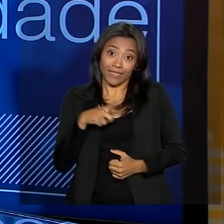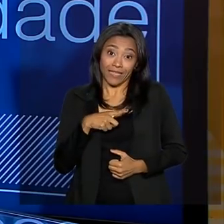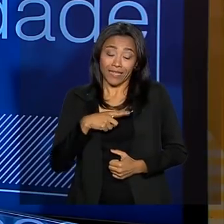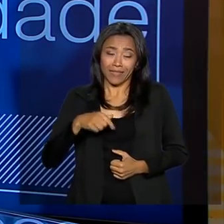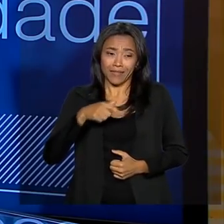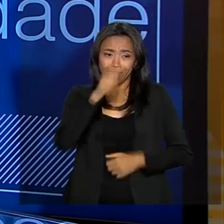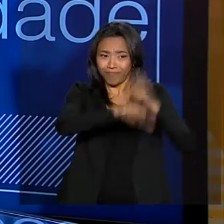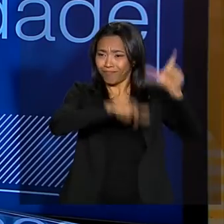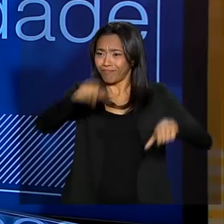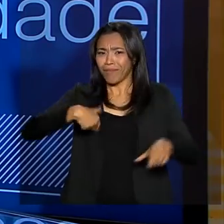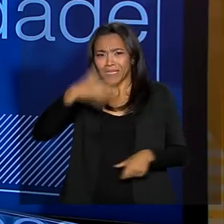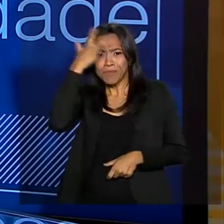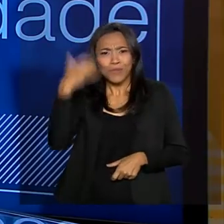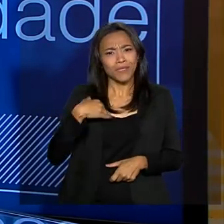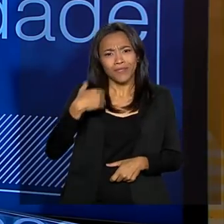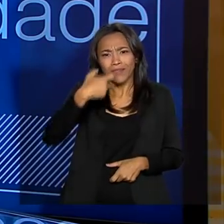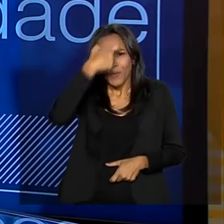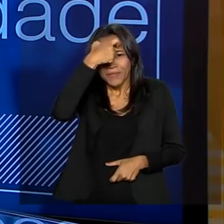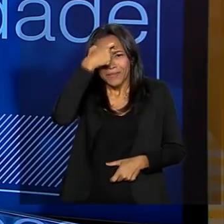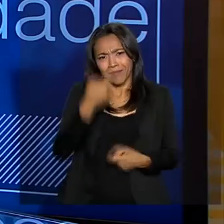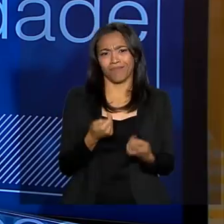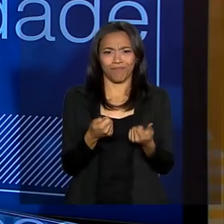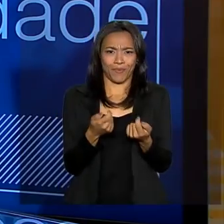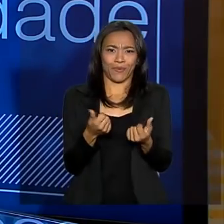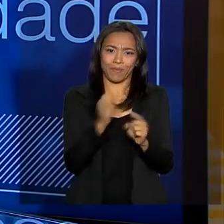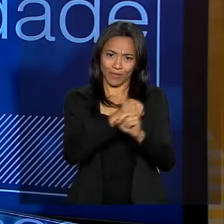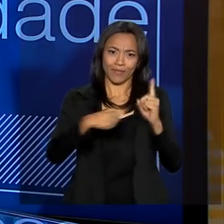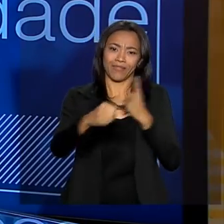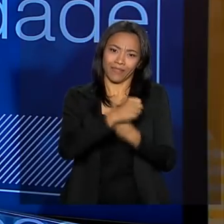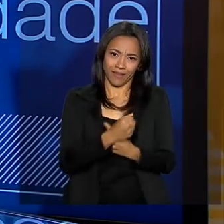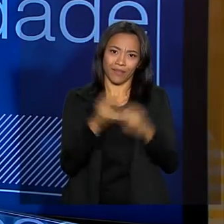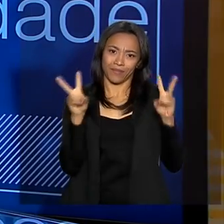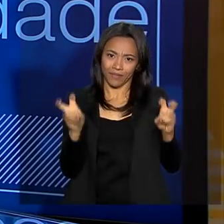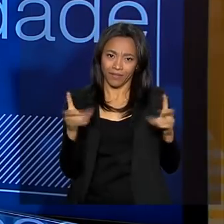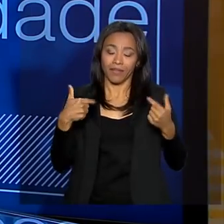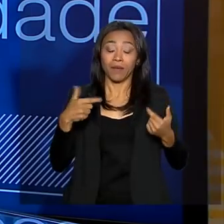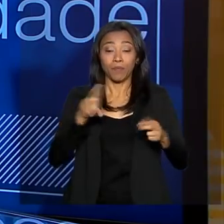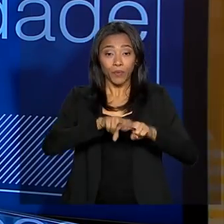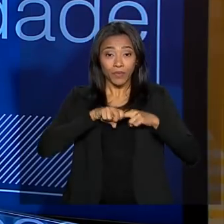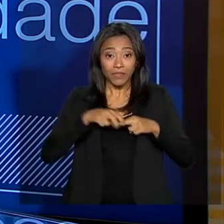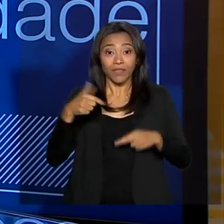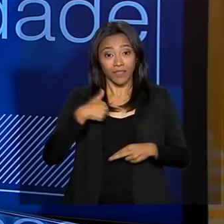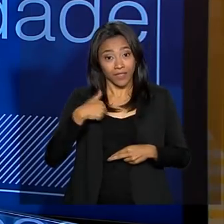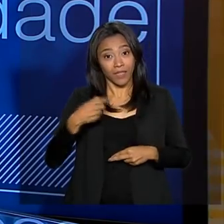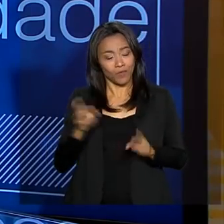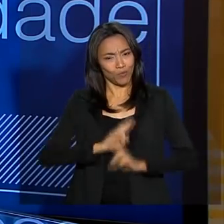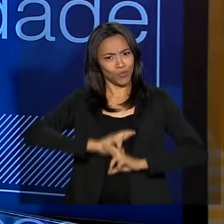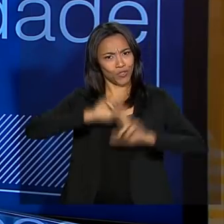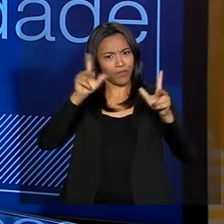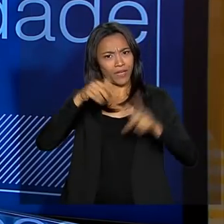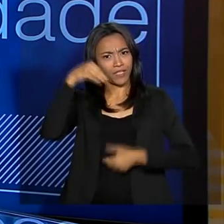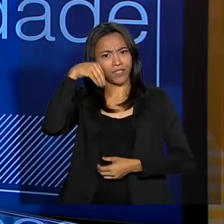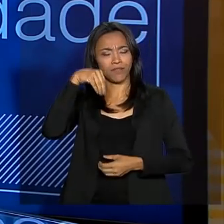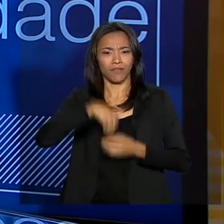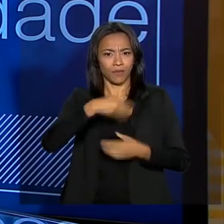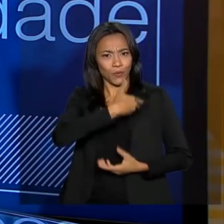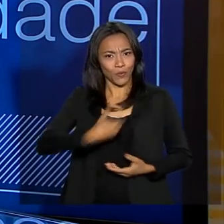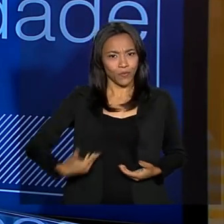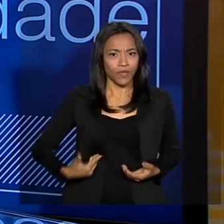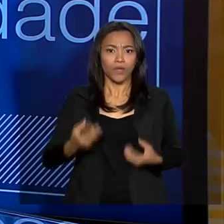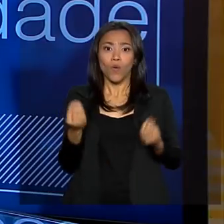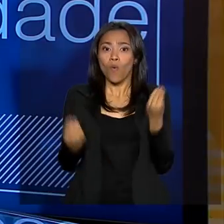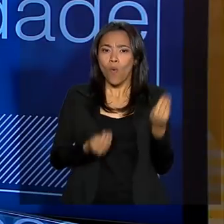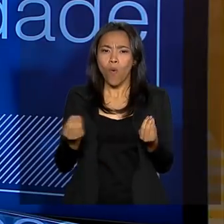compreensão por toda a sociedade, né? E aí a gente vem com um diferencial nesse atual governo. A forma como o